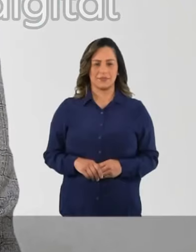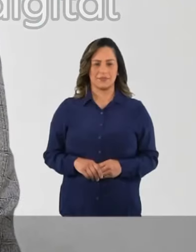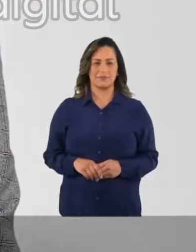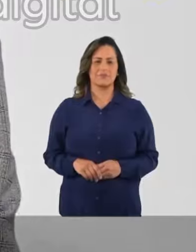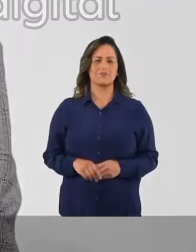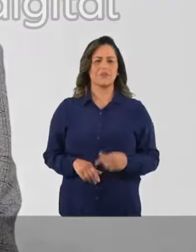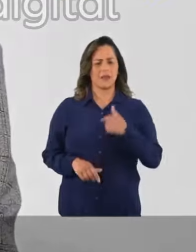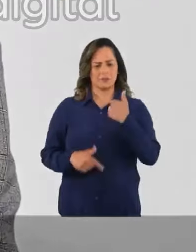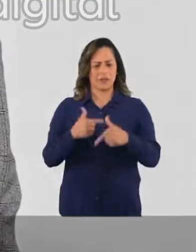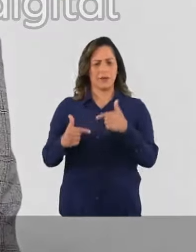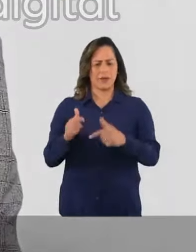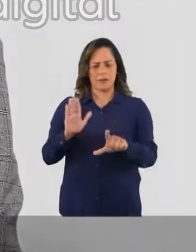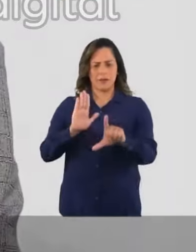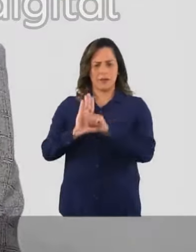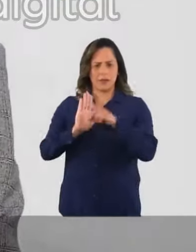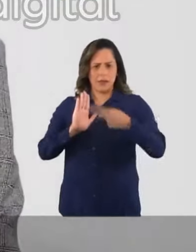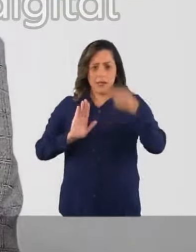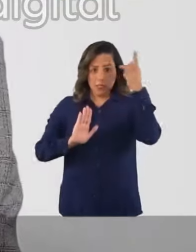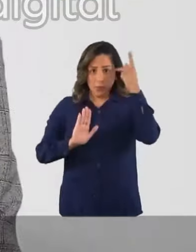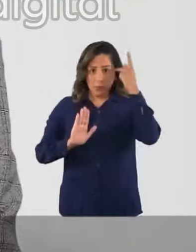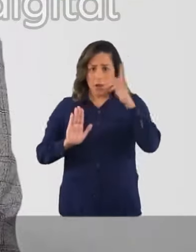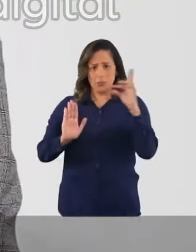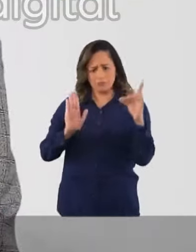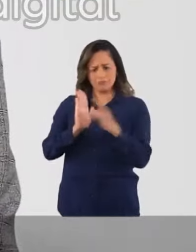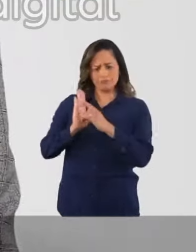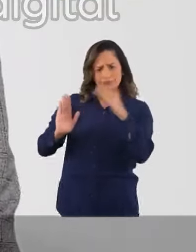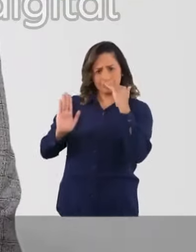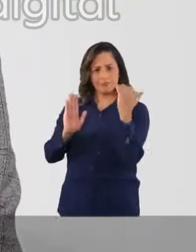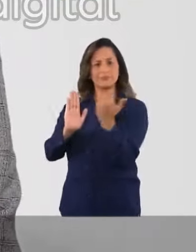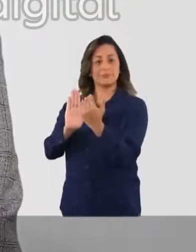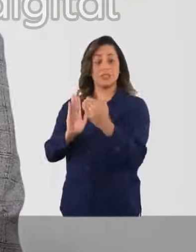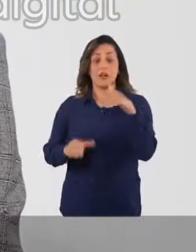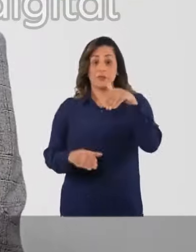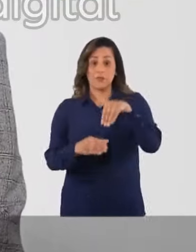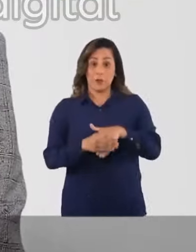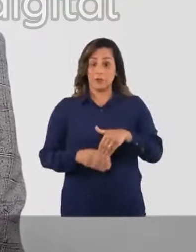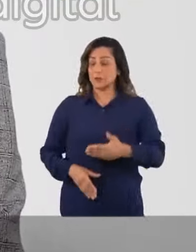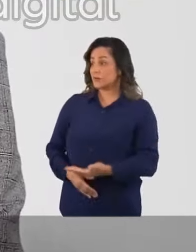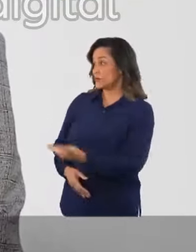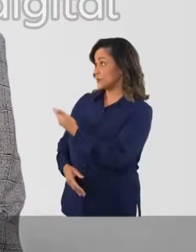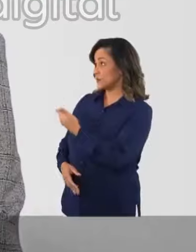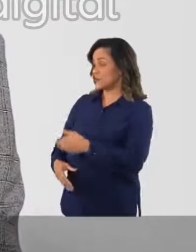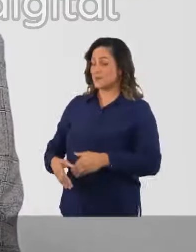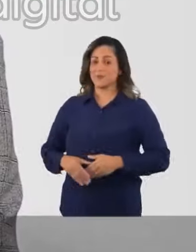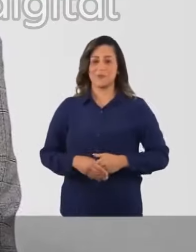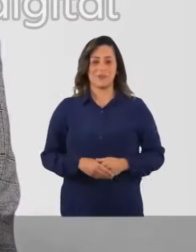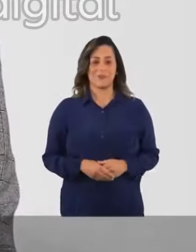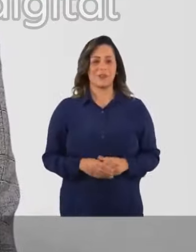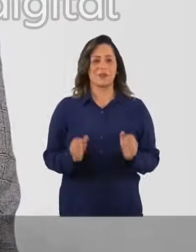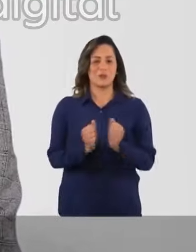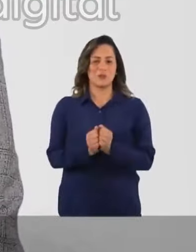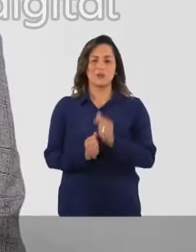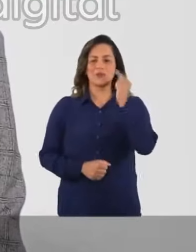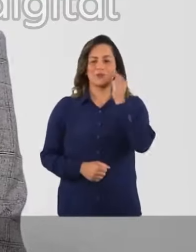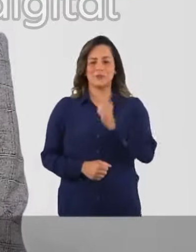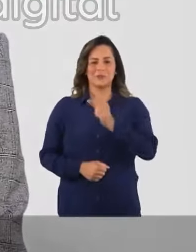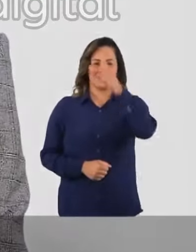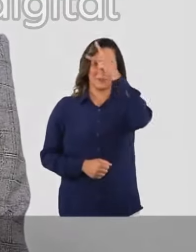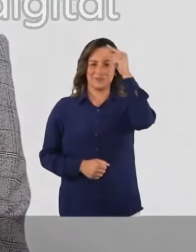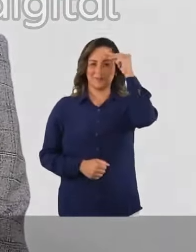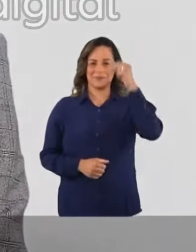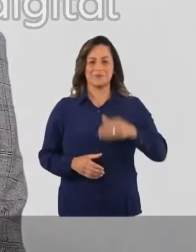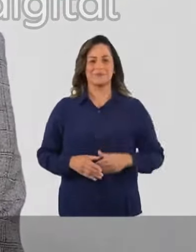Vou legislar para que as leis sejam cumpridas em São Paulo. Vote Garib 22-298 com